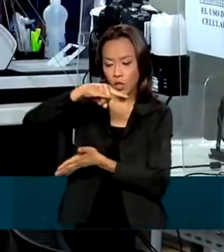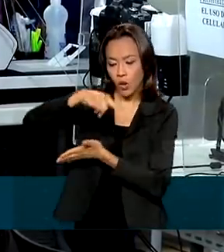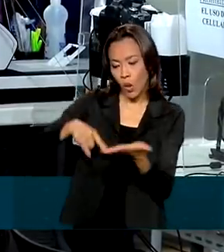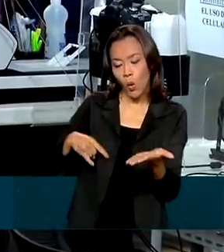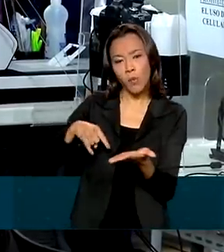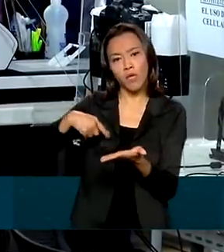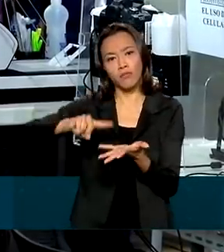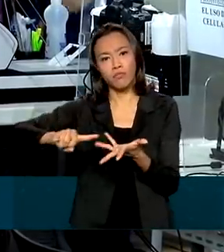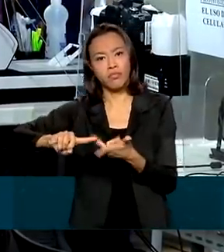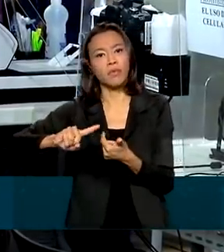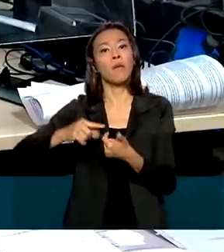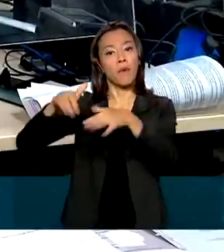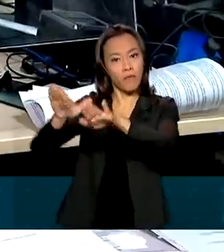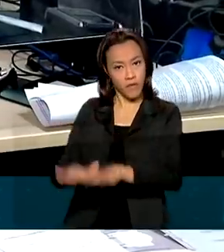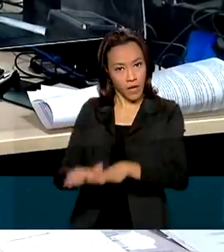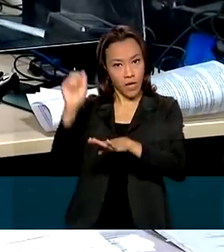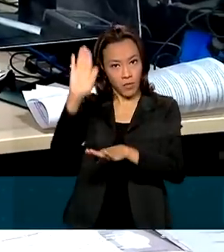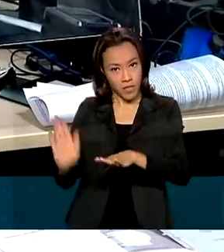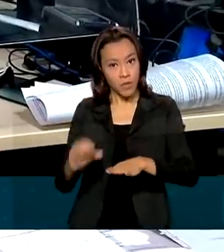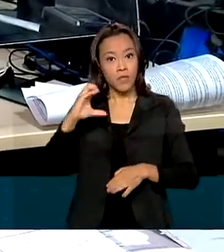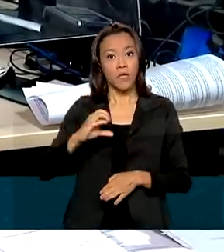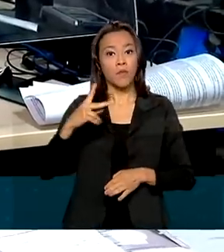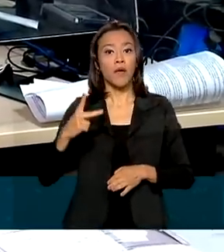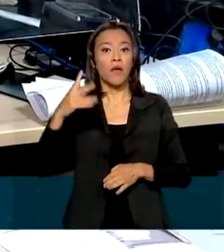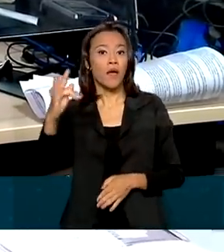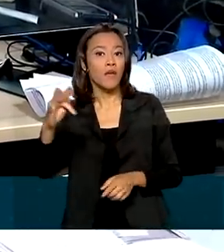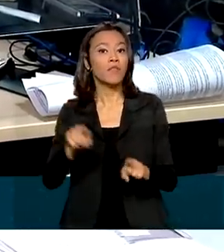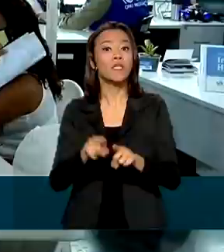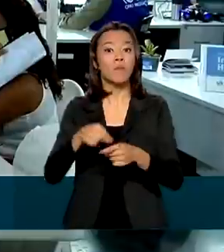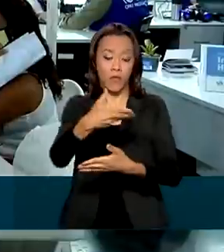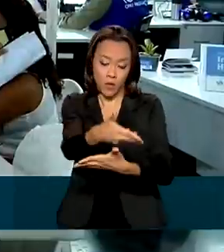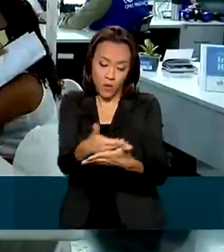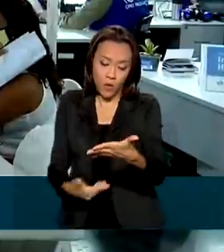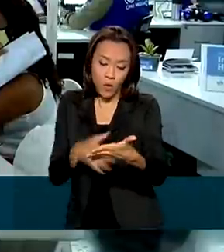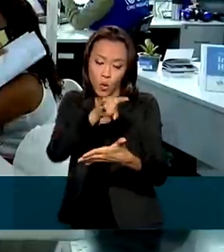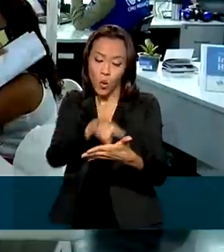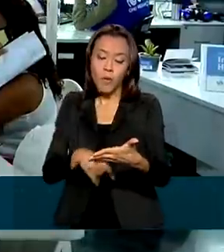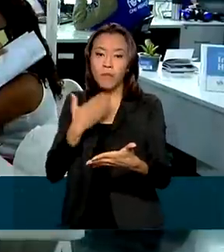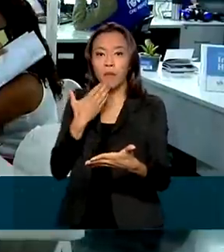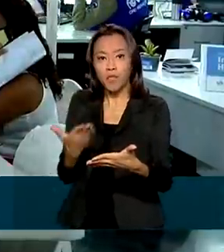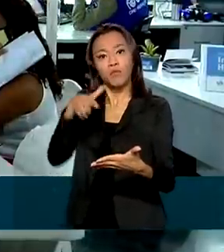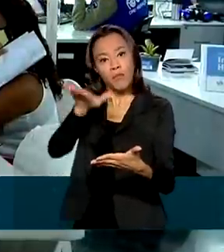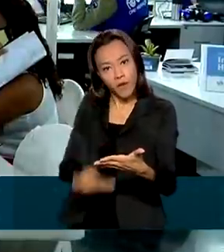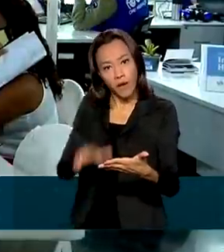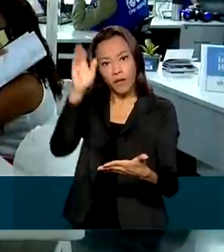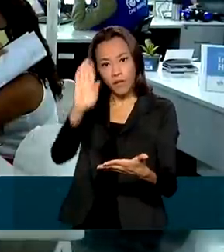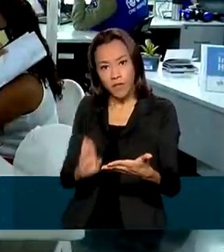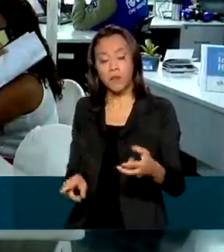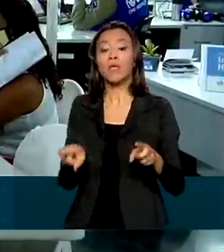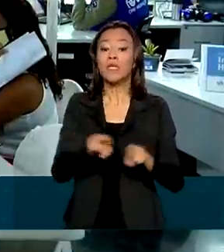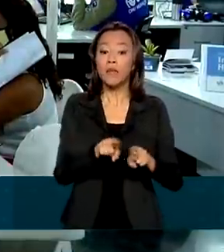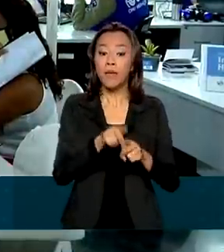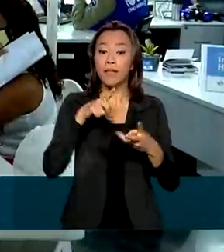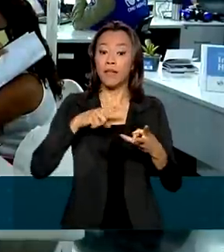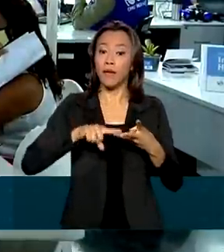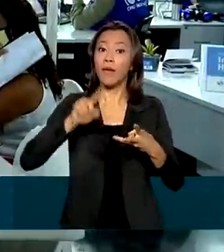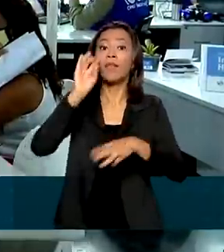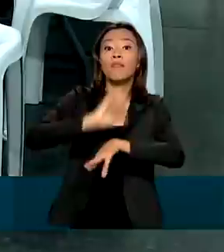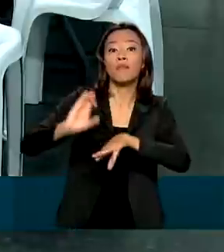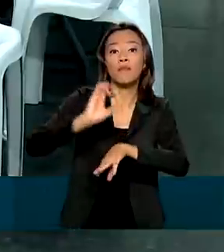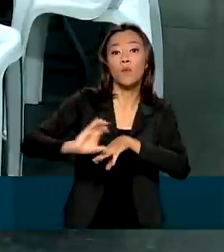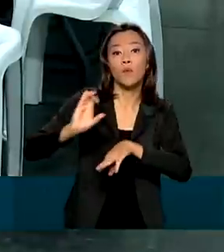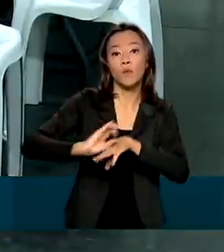permanência no Brasil, como CPF e autorização de refúgio. Também podem receber capacitação para o mercado de